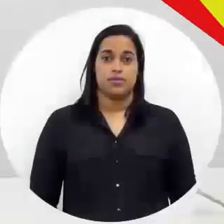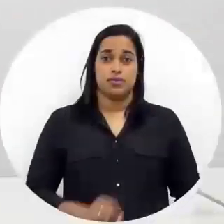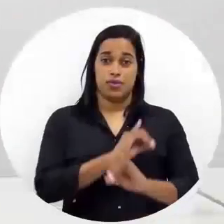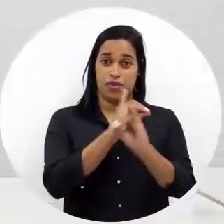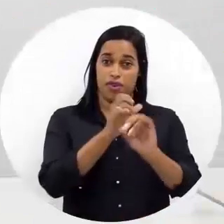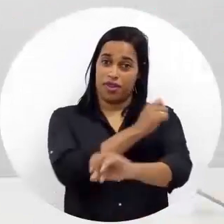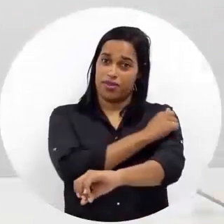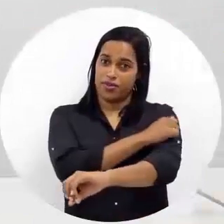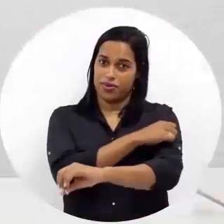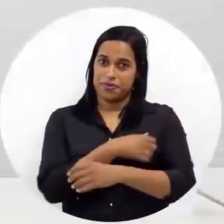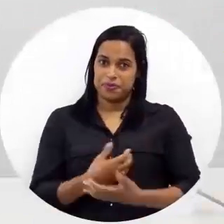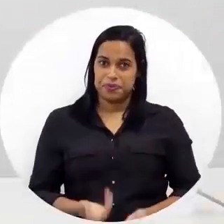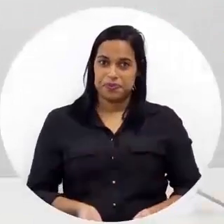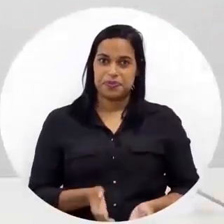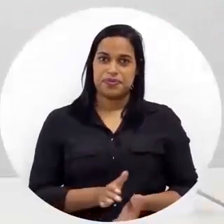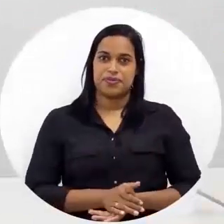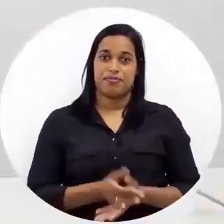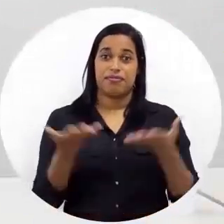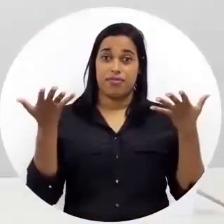Olá aluno,